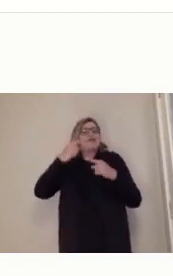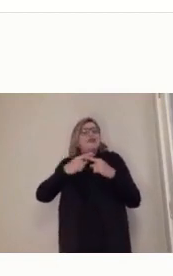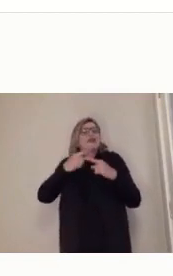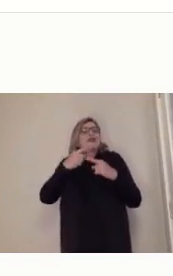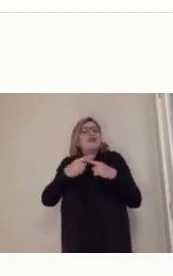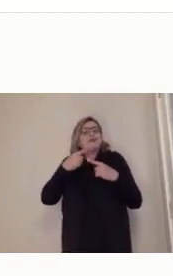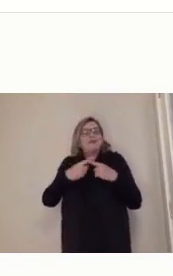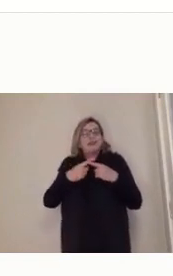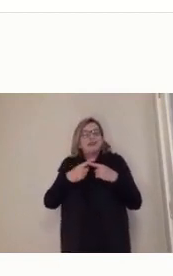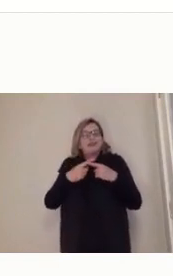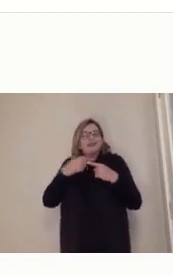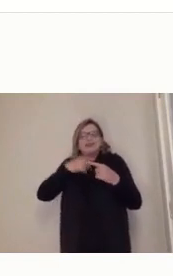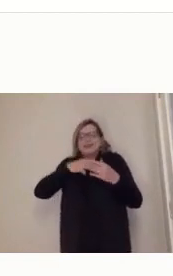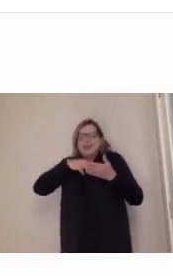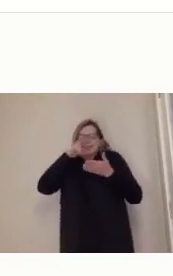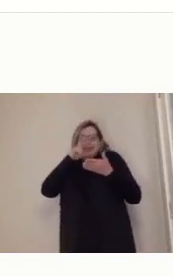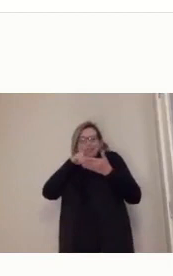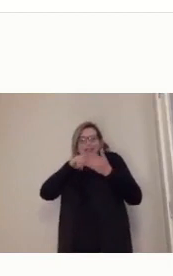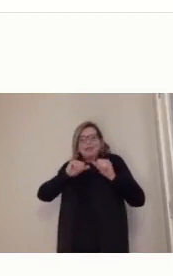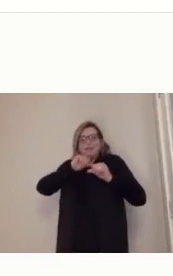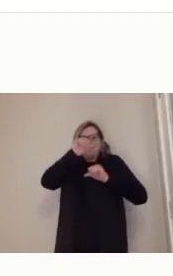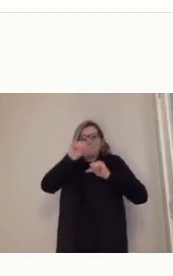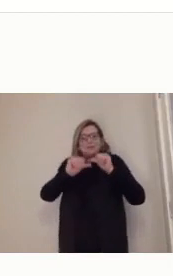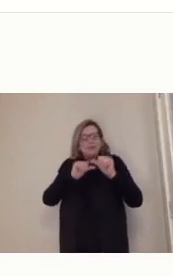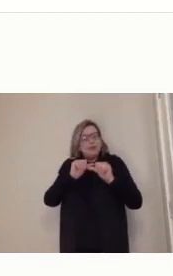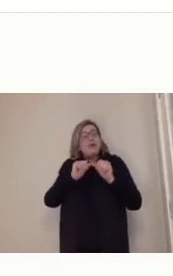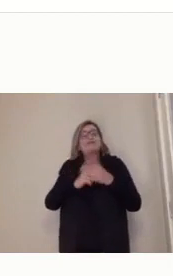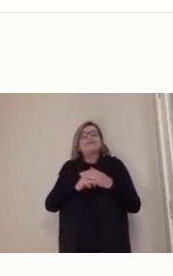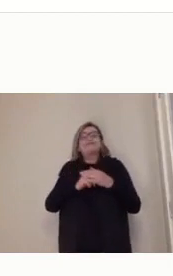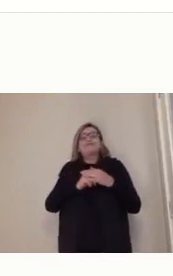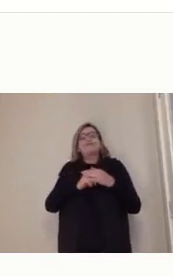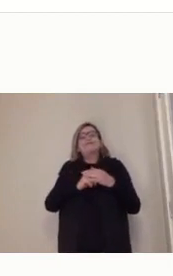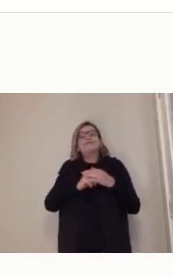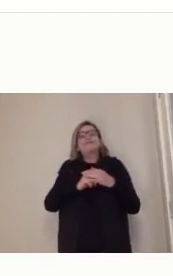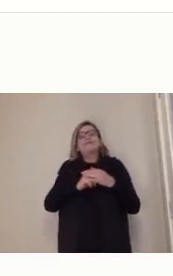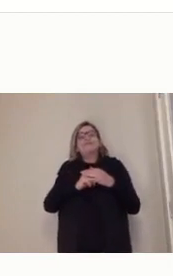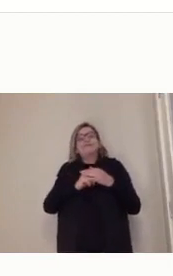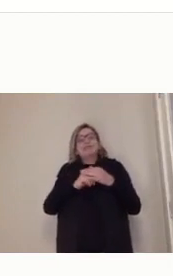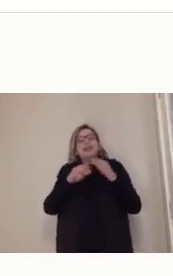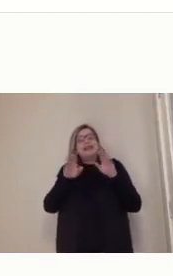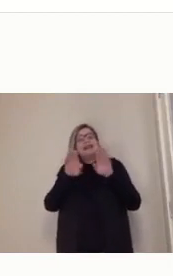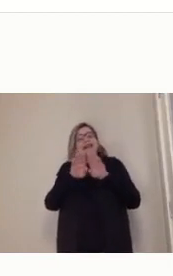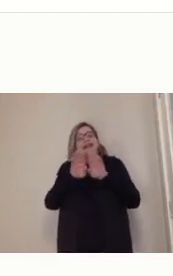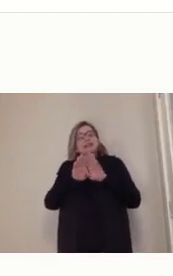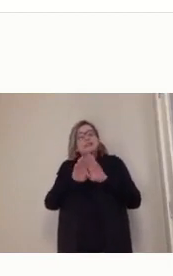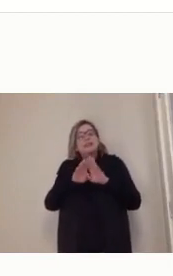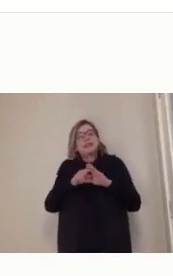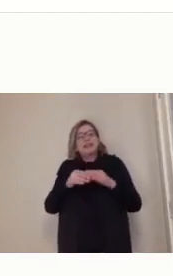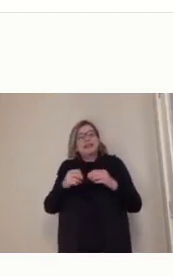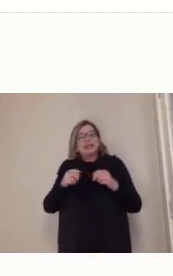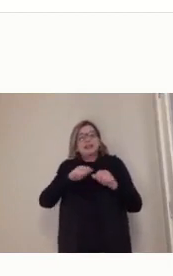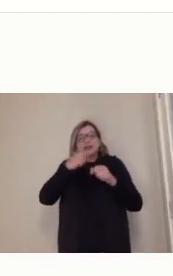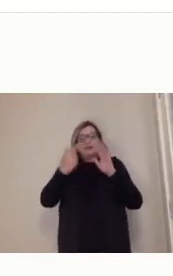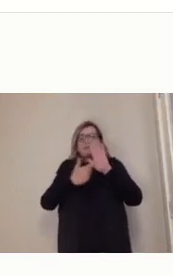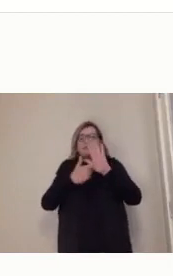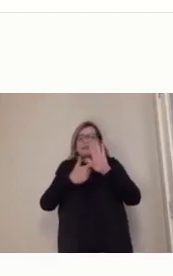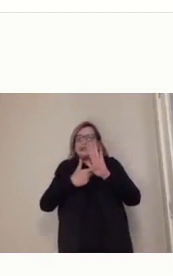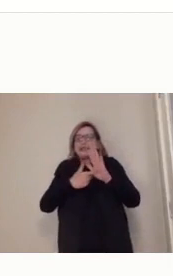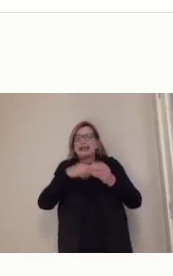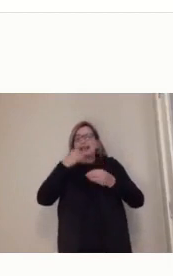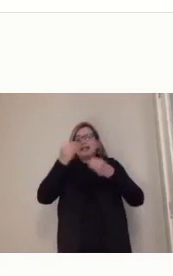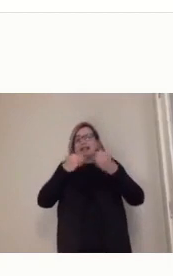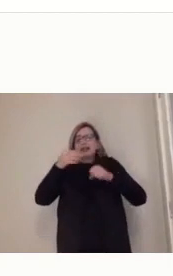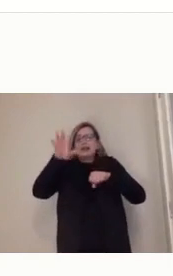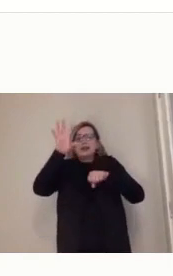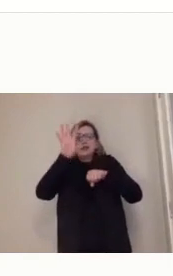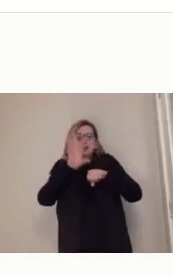E ele vai dizer, com relação ao saber, pedagogia, a prova do espaço universitário, inventado pelo livro e para o livro. E ele vai dizer isso, que hoje a